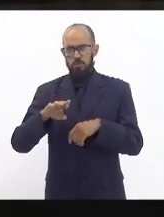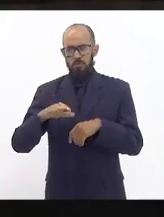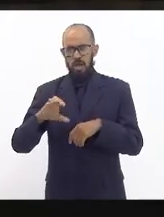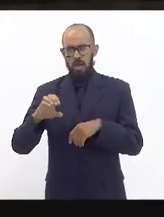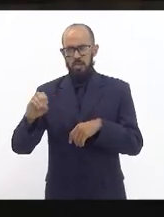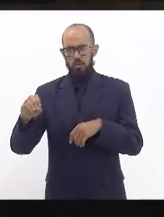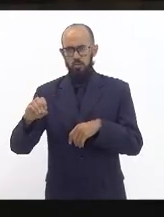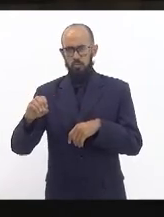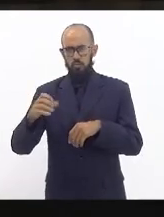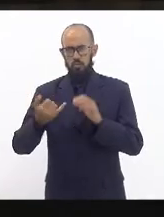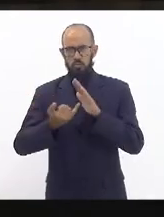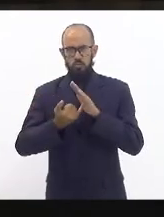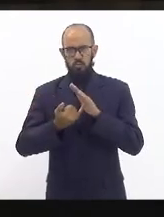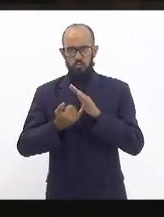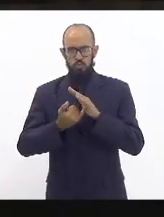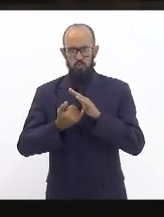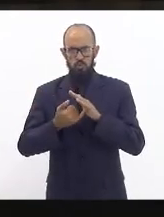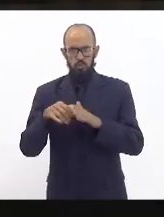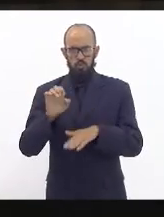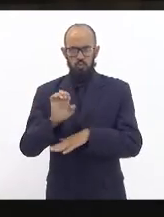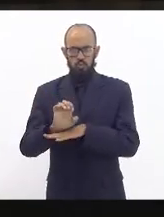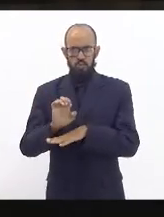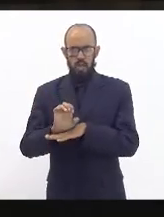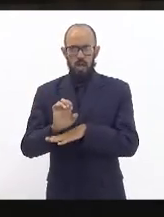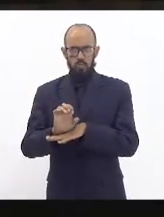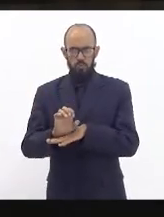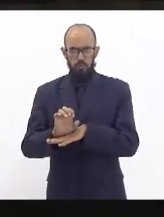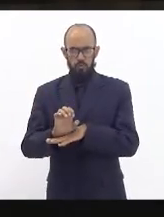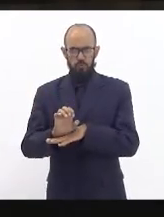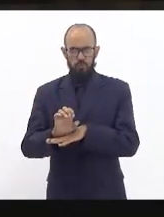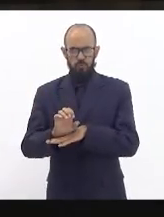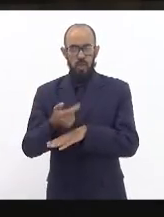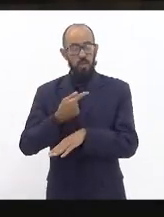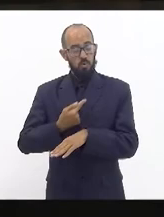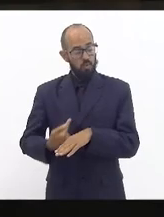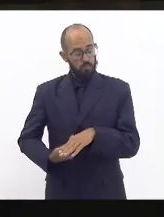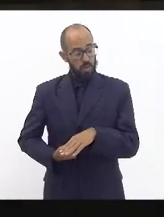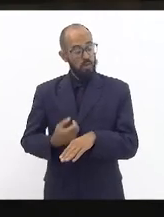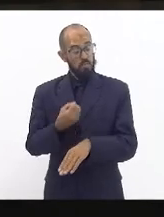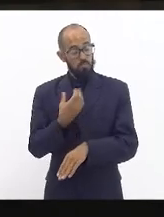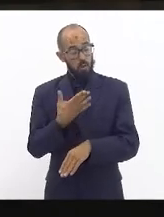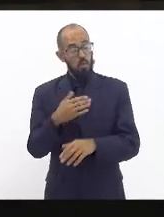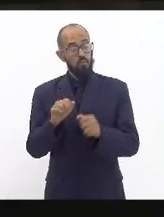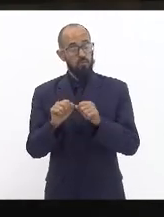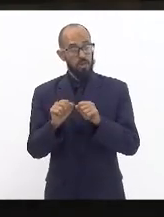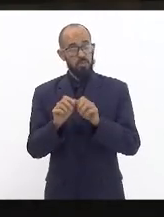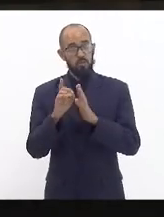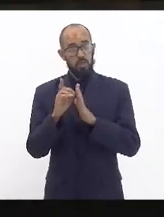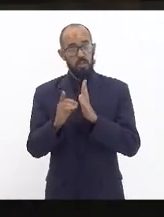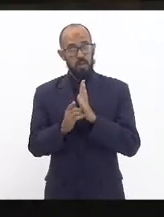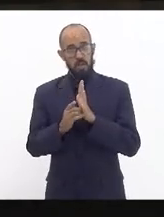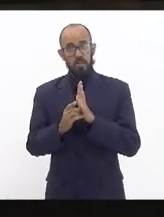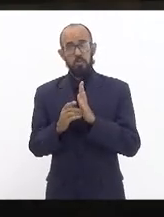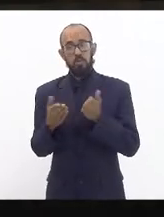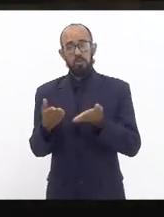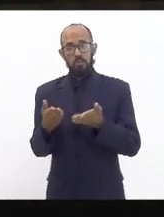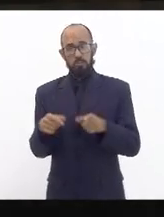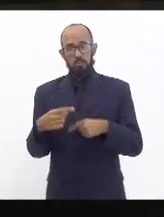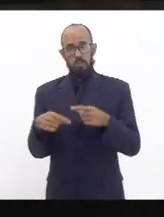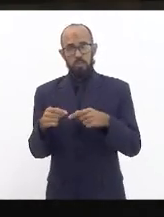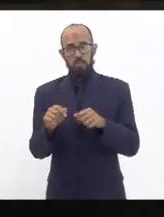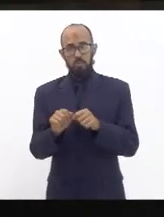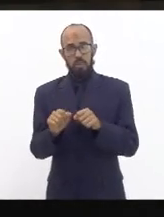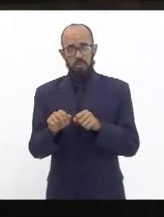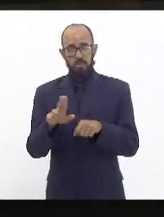Instituto Estado aí entra o Estado bonzinho o governador faz o decreto lá em dezembro ratifica esse decreto dizendo que é